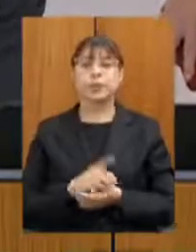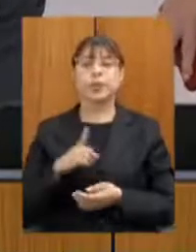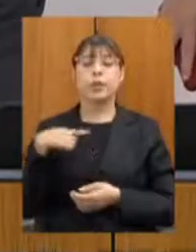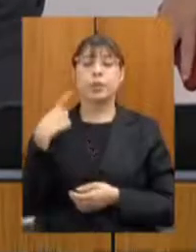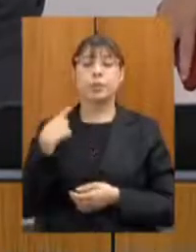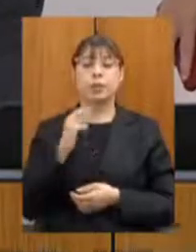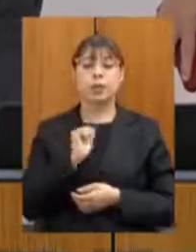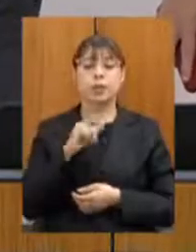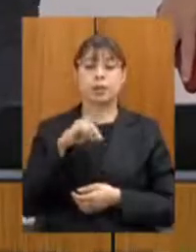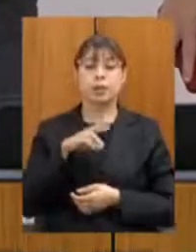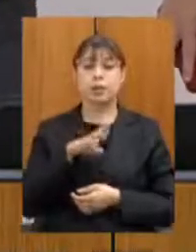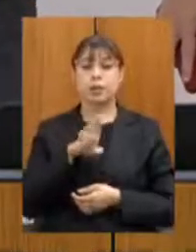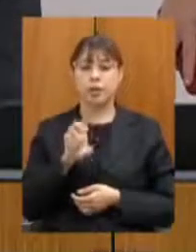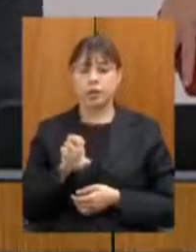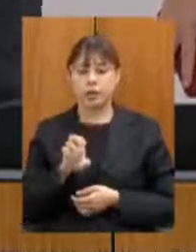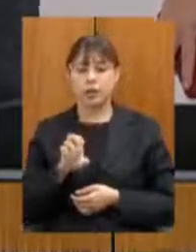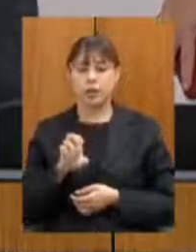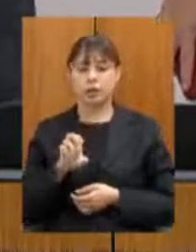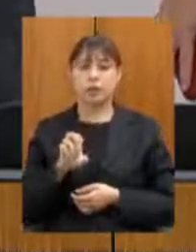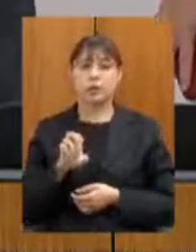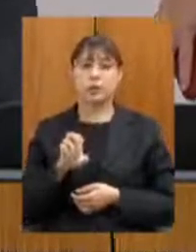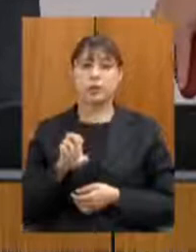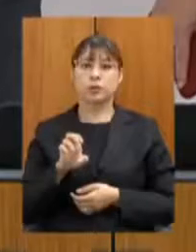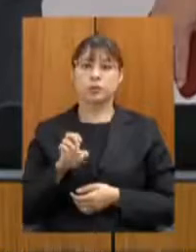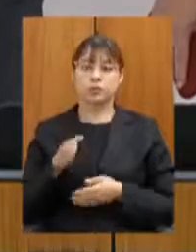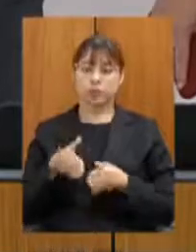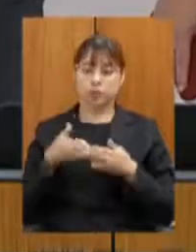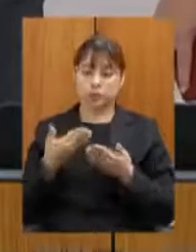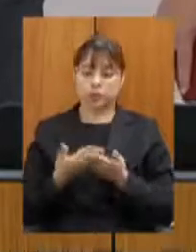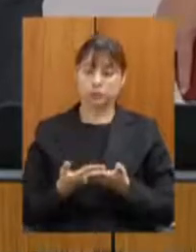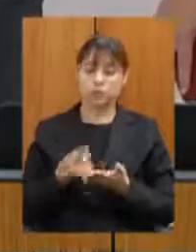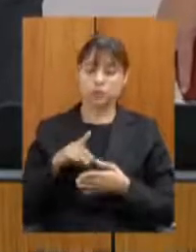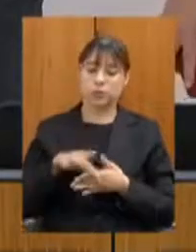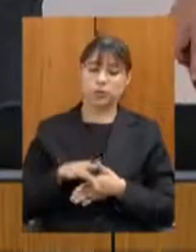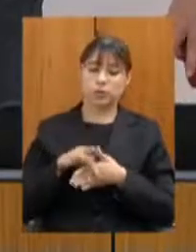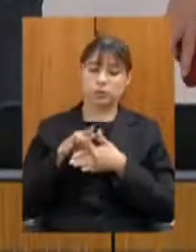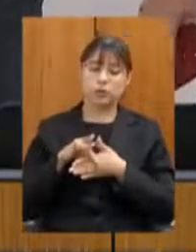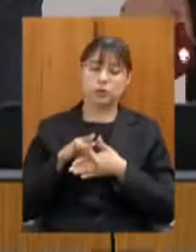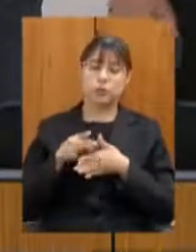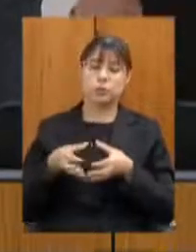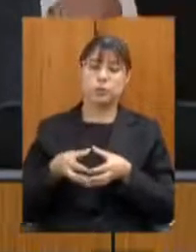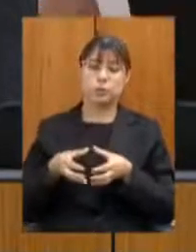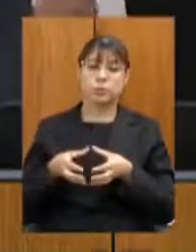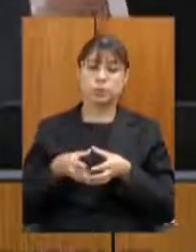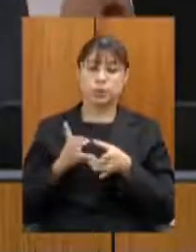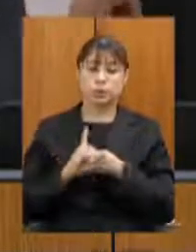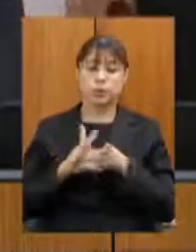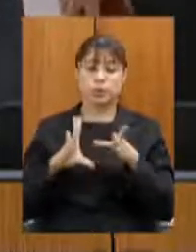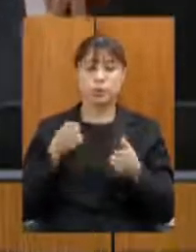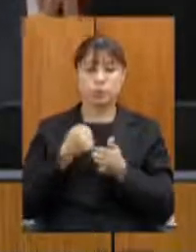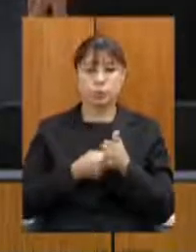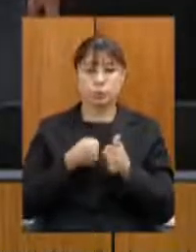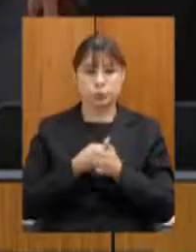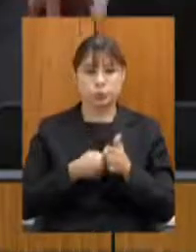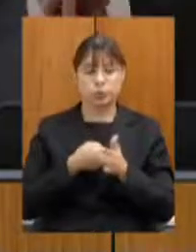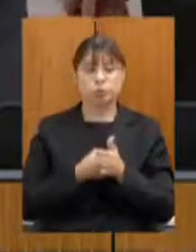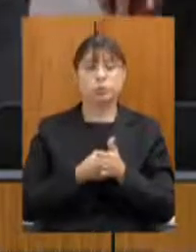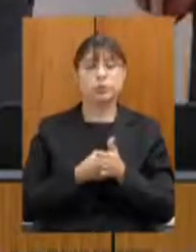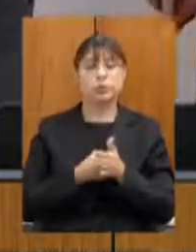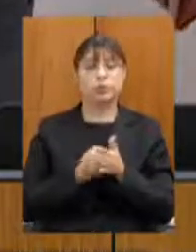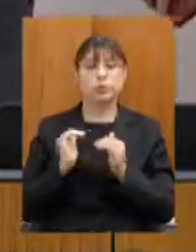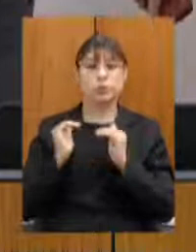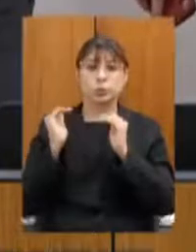deputado André Quintão líder do bloco Democracia e Luta sua excelência